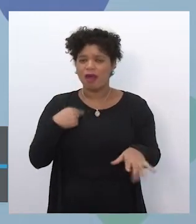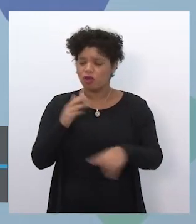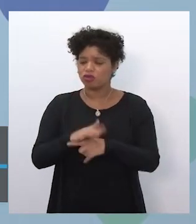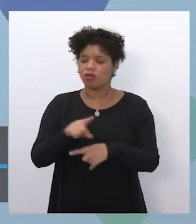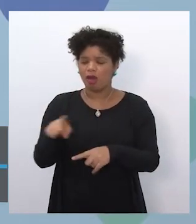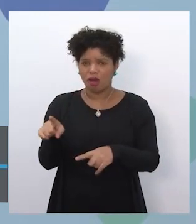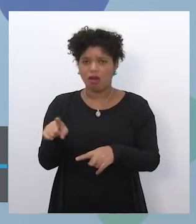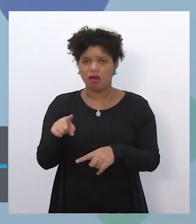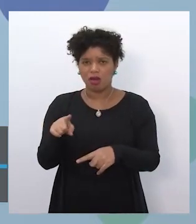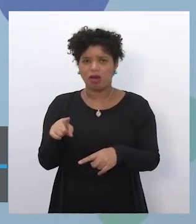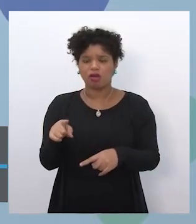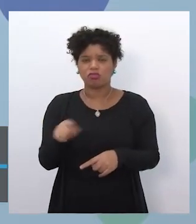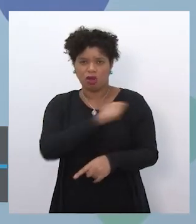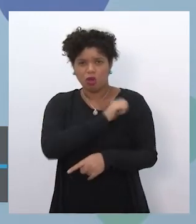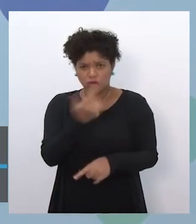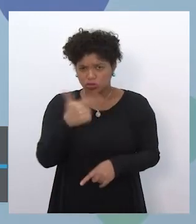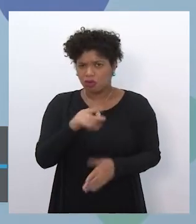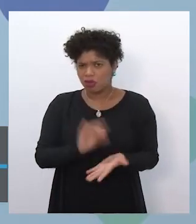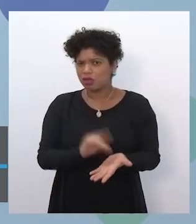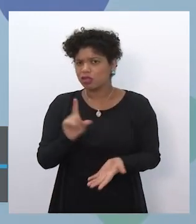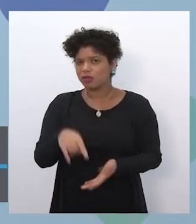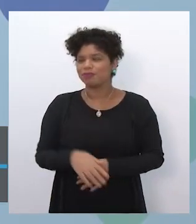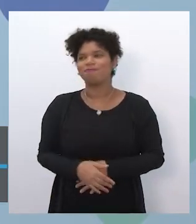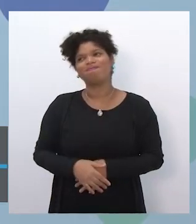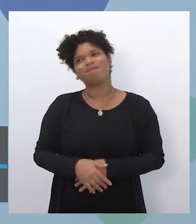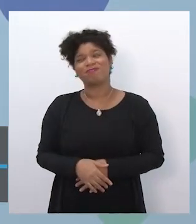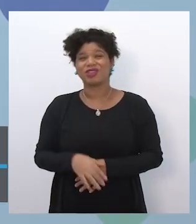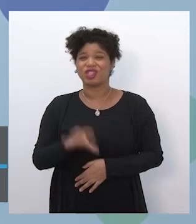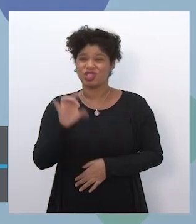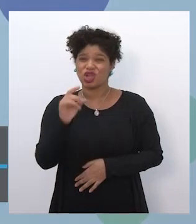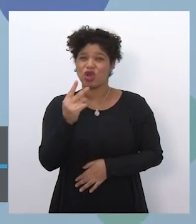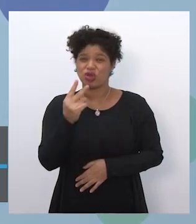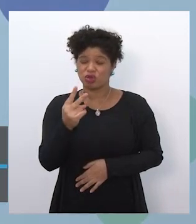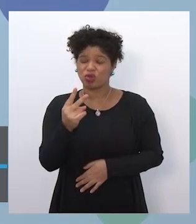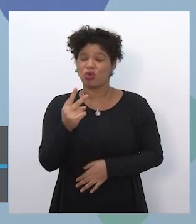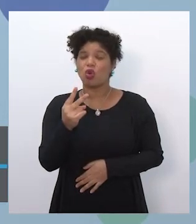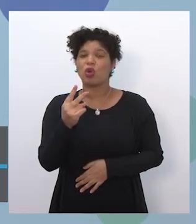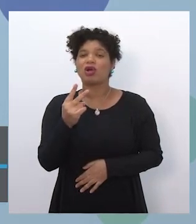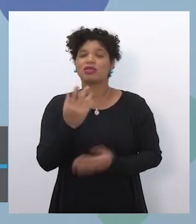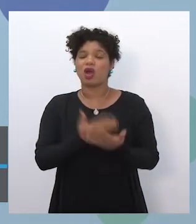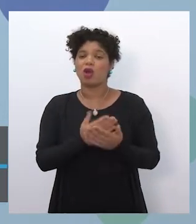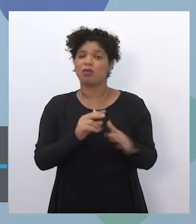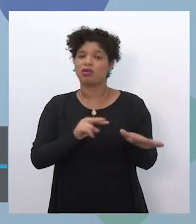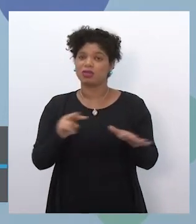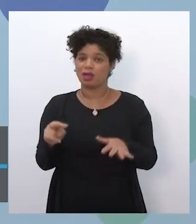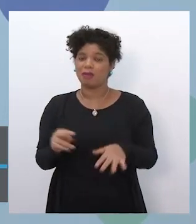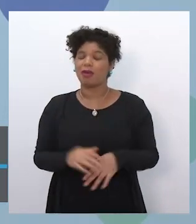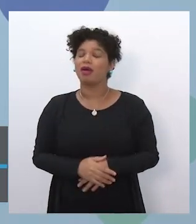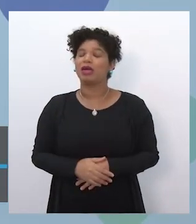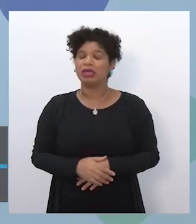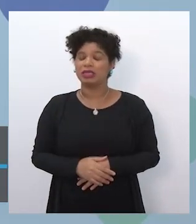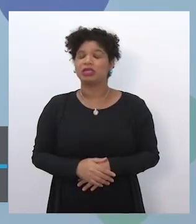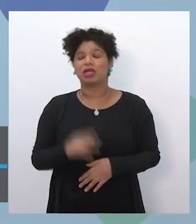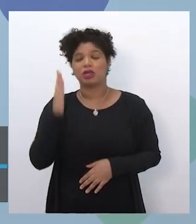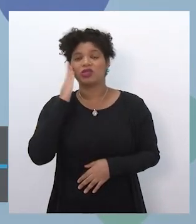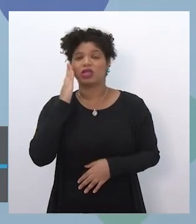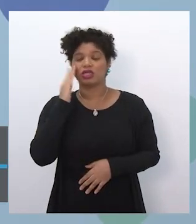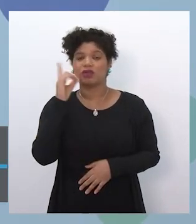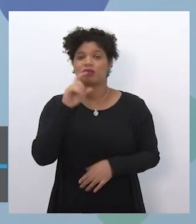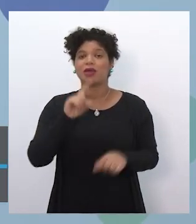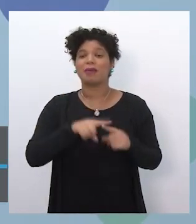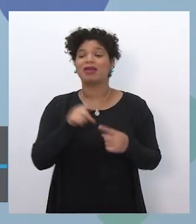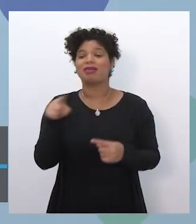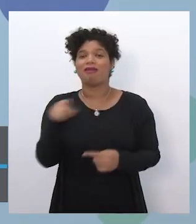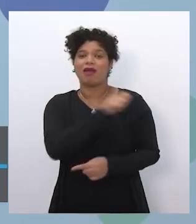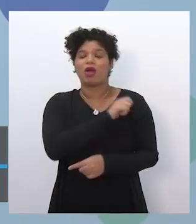missão durante esse tempo? Provavelmente não. Por isso que é importante deixar claro que esse aluno vai ter muito tempo autônomo em que ele vai